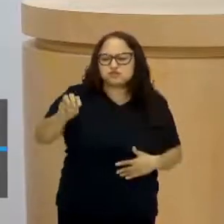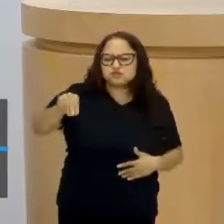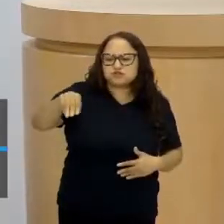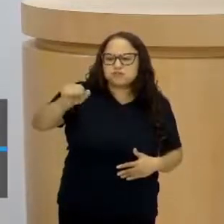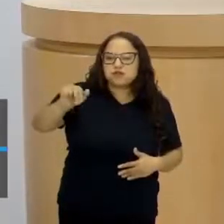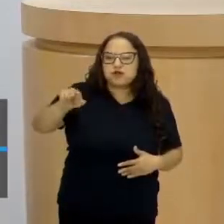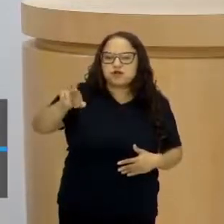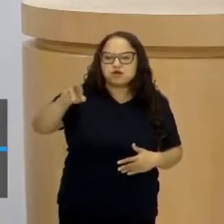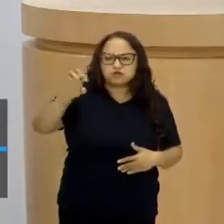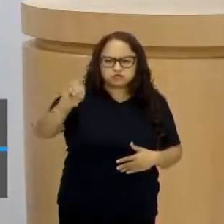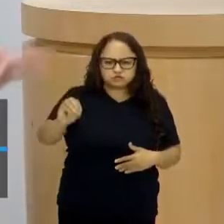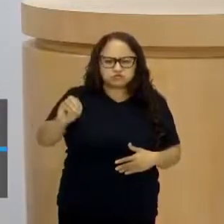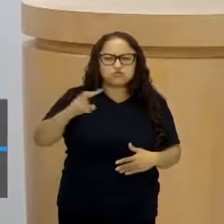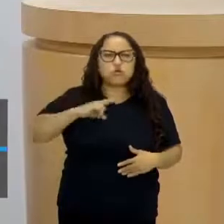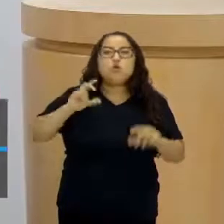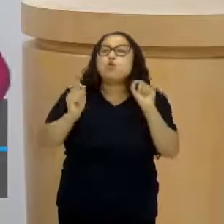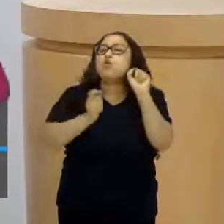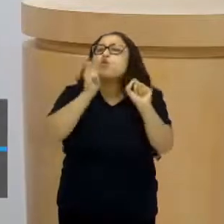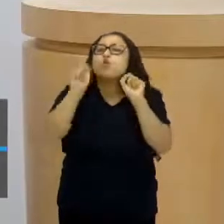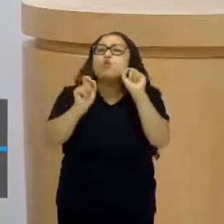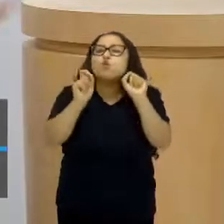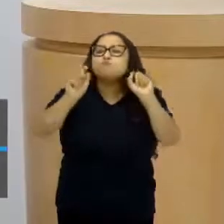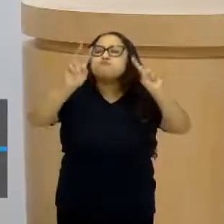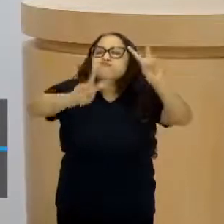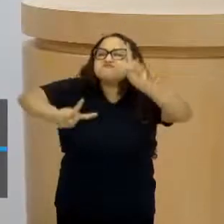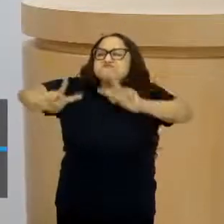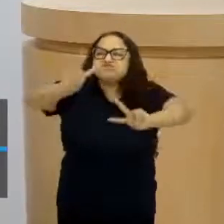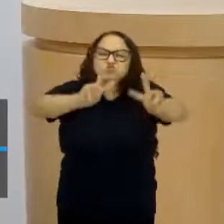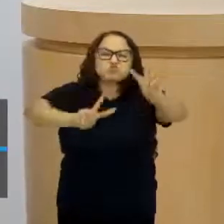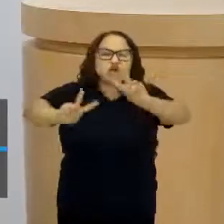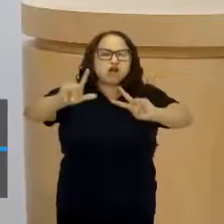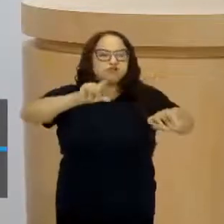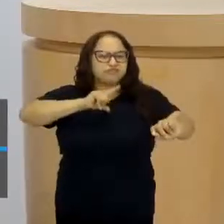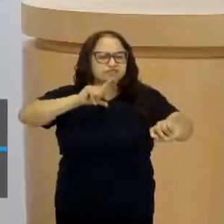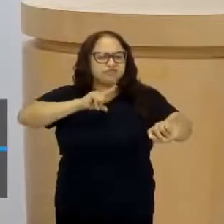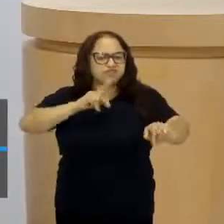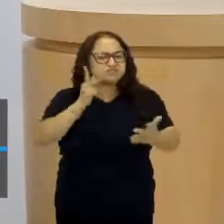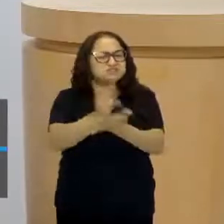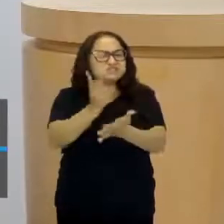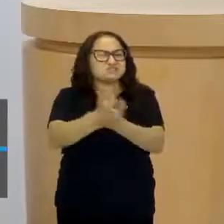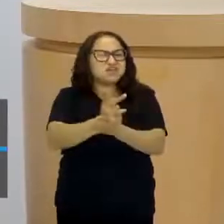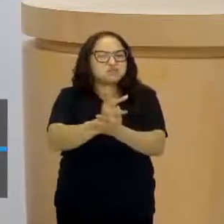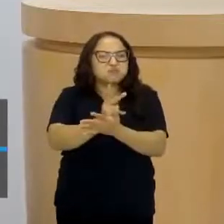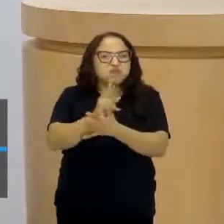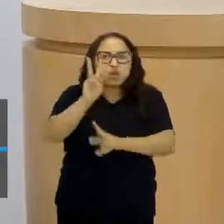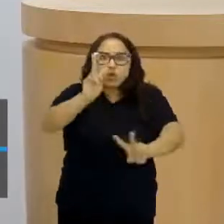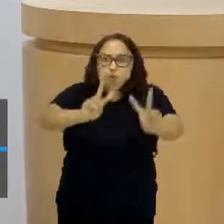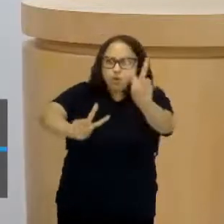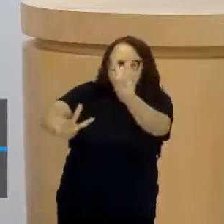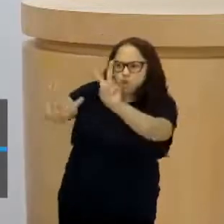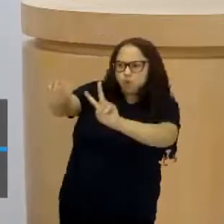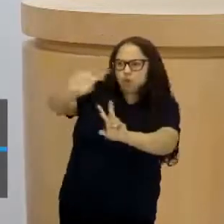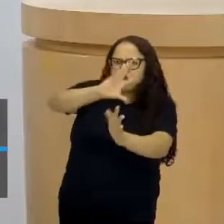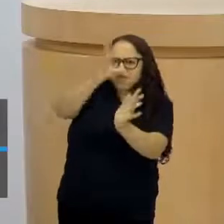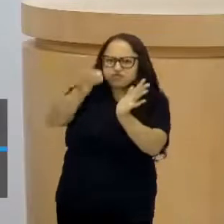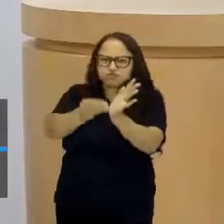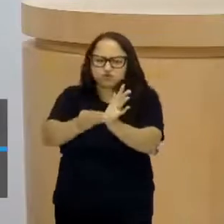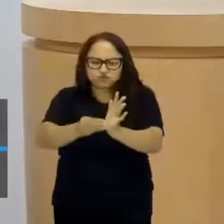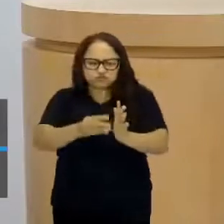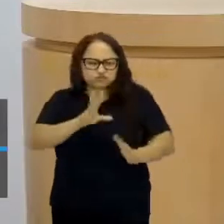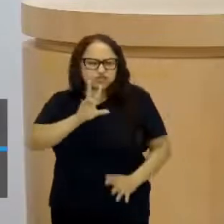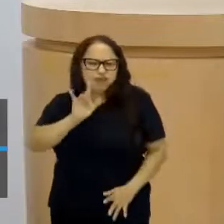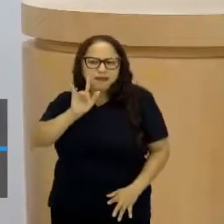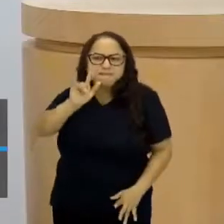né? Essa coisa do visualizado, do estar presente em todo lugar, ser visto por todos, amado por todos,